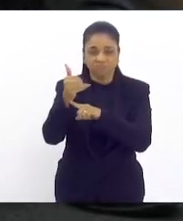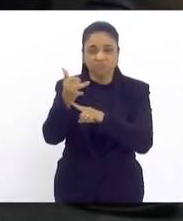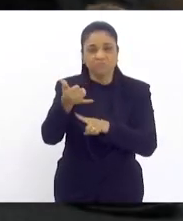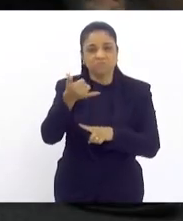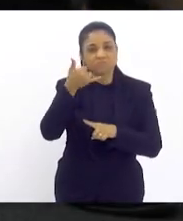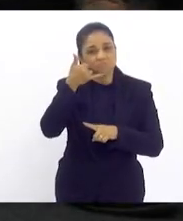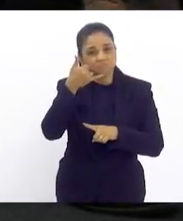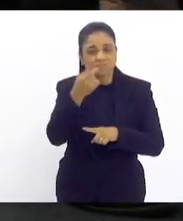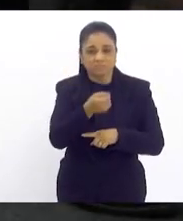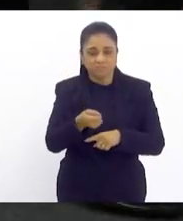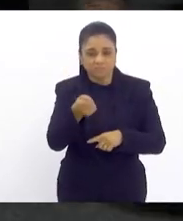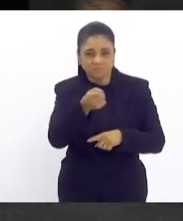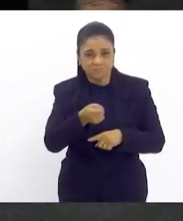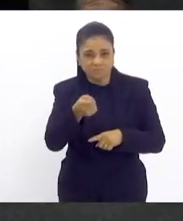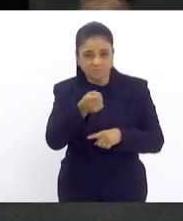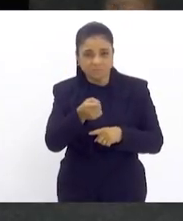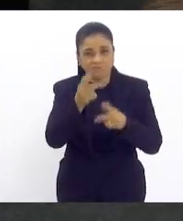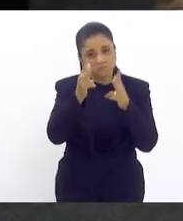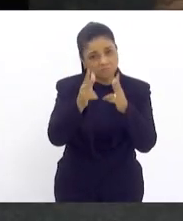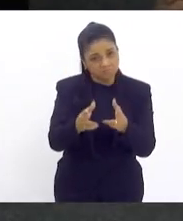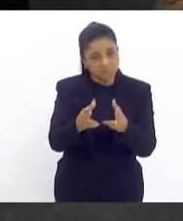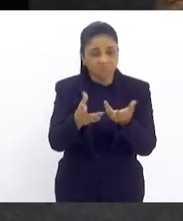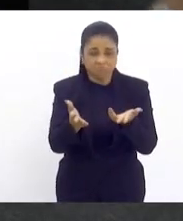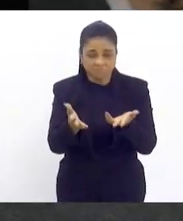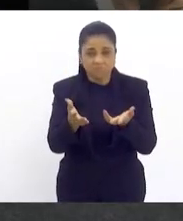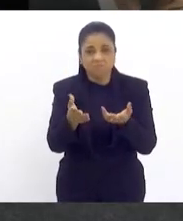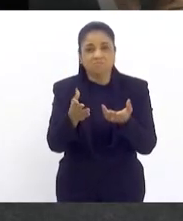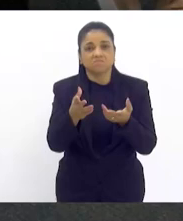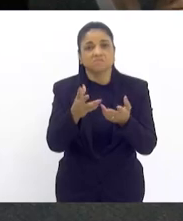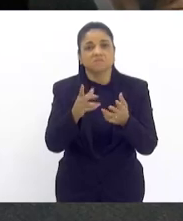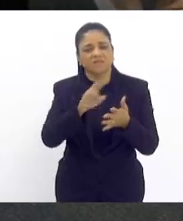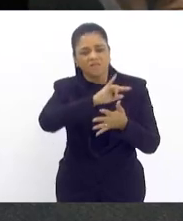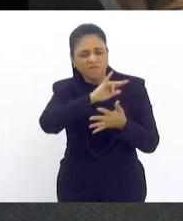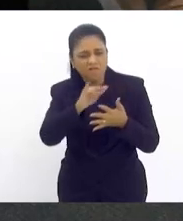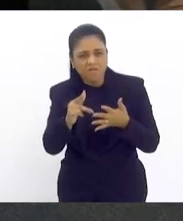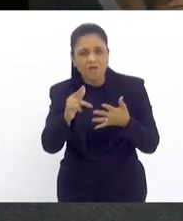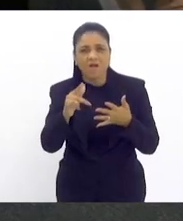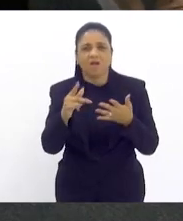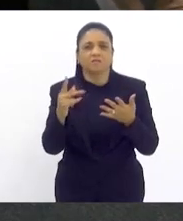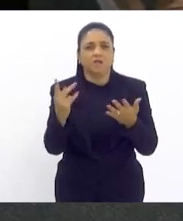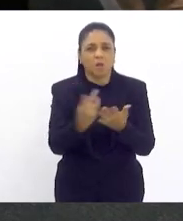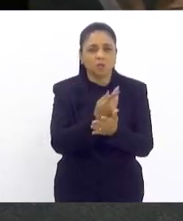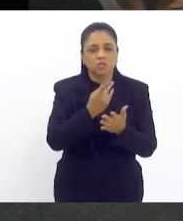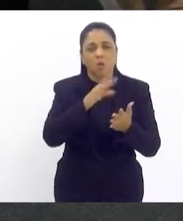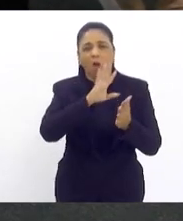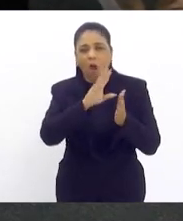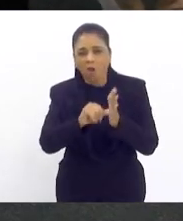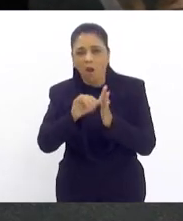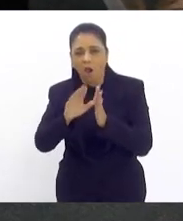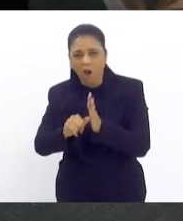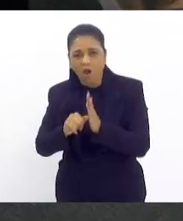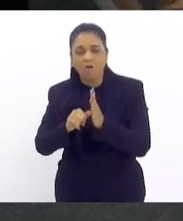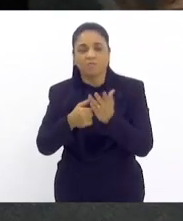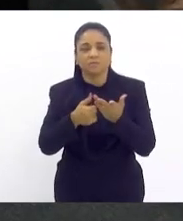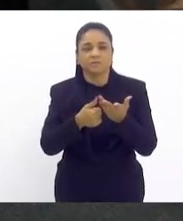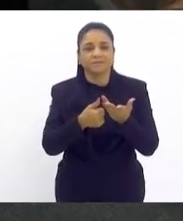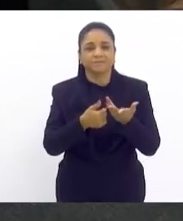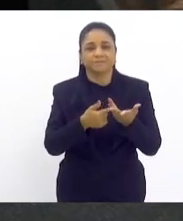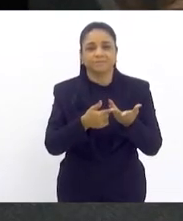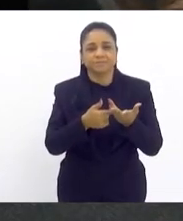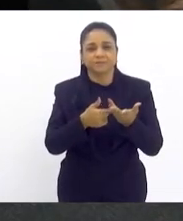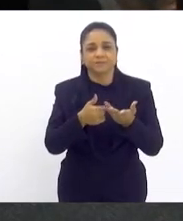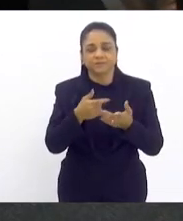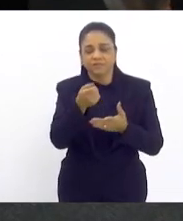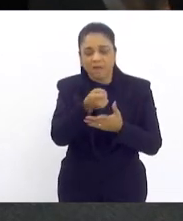celular e similares. Em razão dos inúmeros acontecimentos de roubo e furto de aparelhos